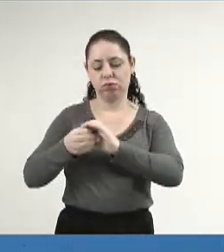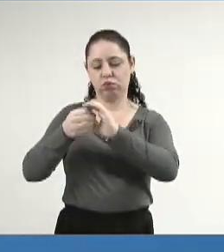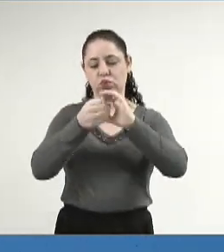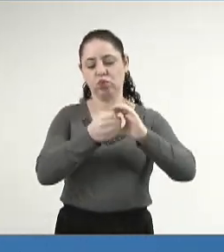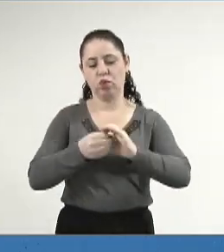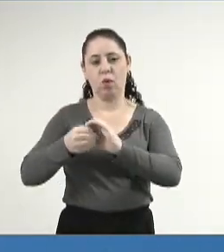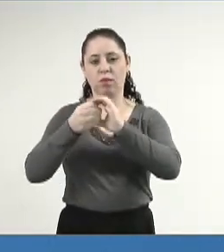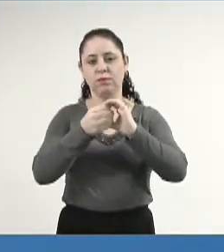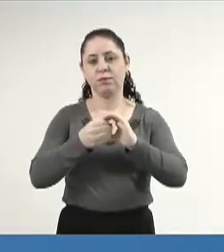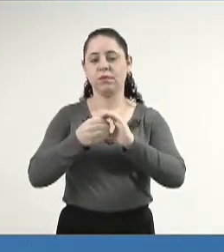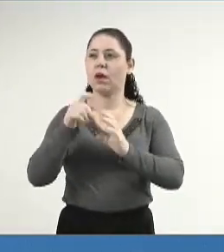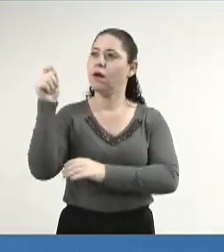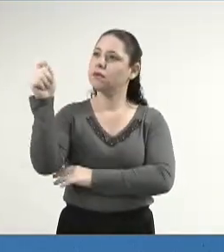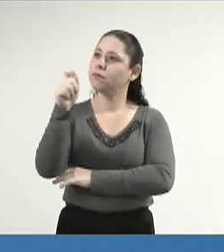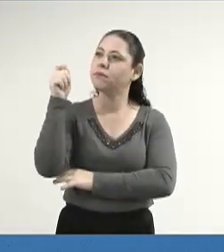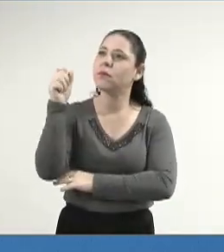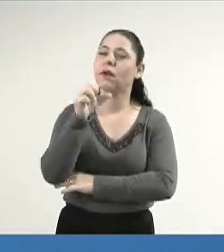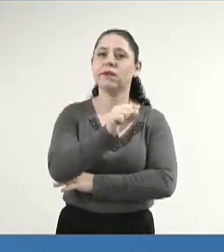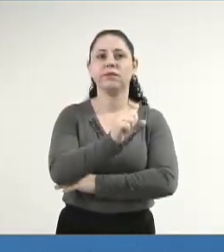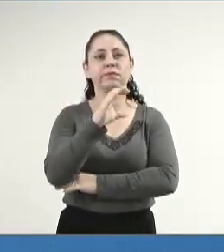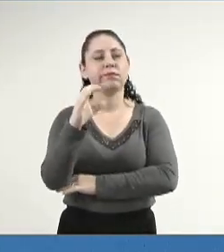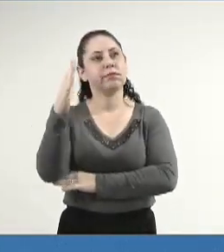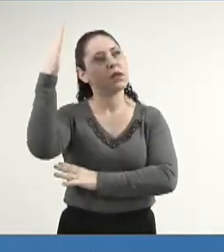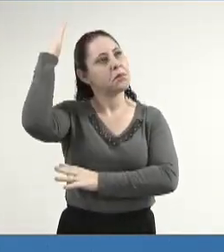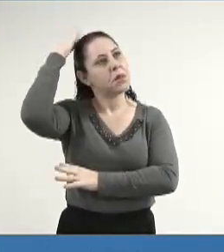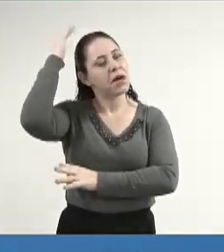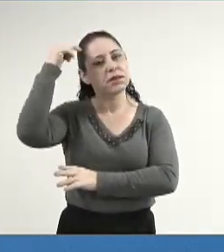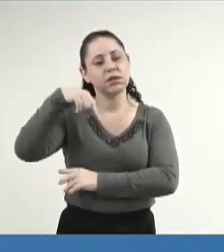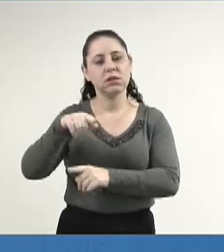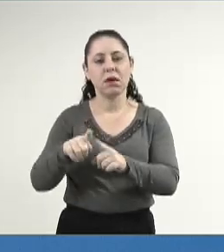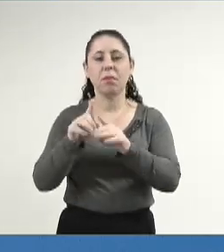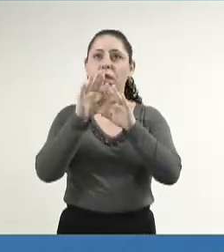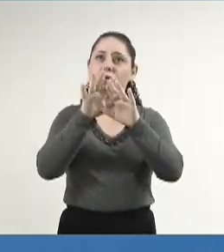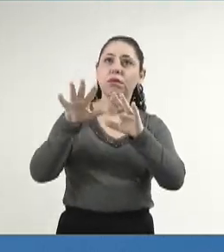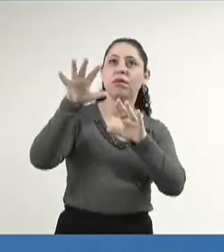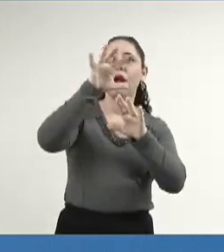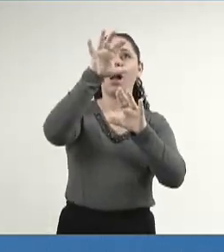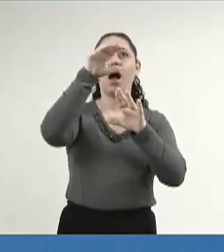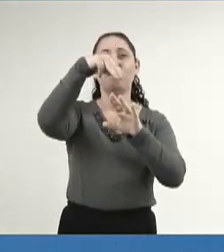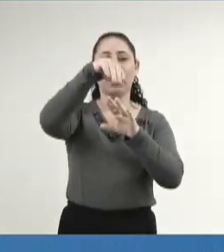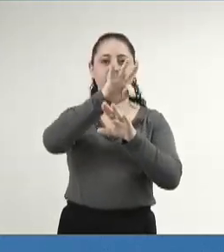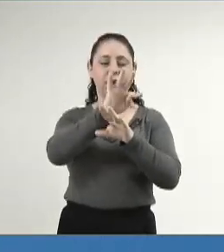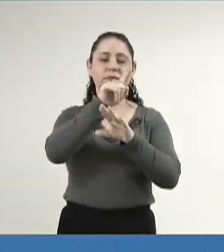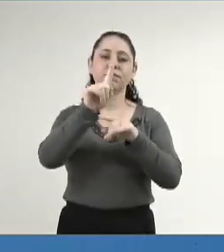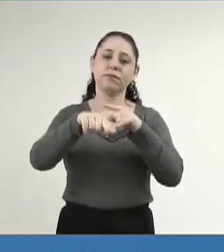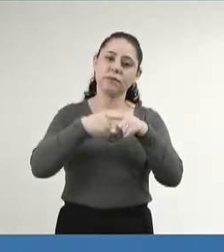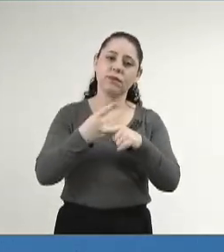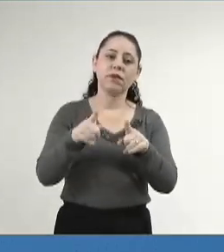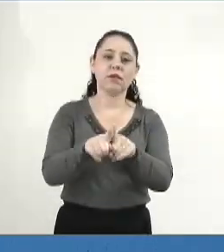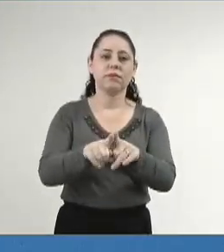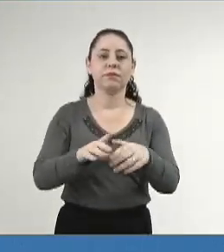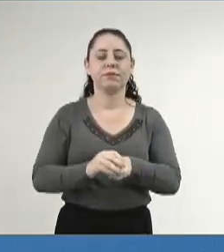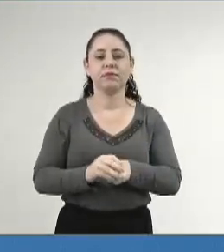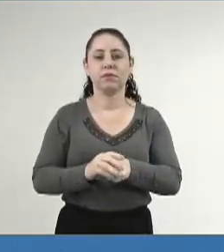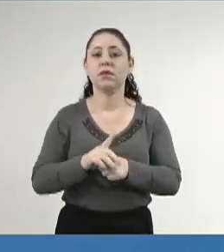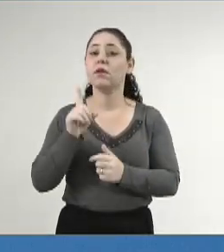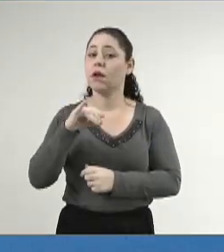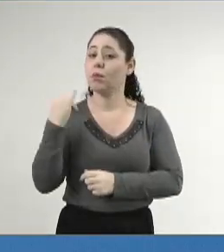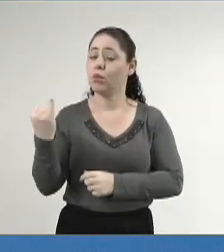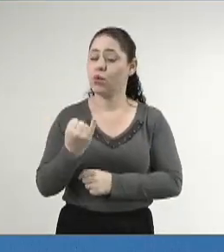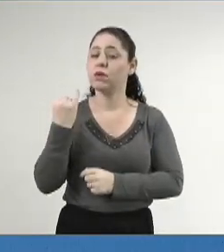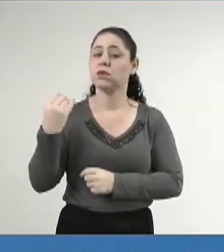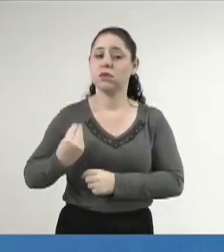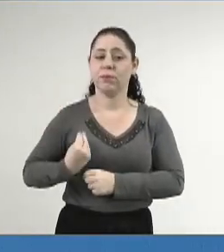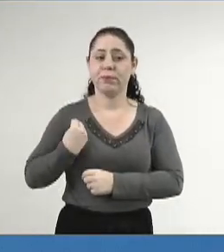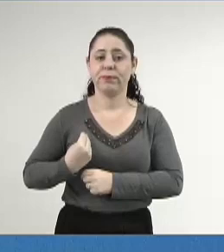as de Catarina, Paraná, aqui, aí subiu para o Mato Grosso. E hoje a importância